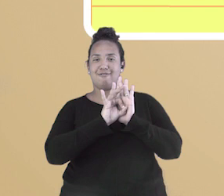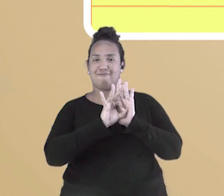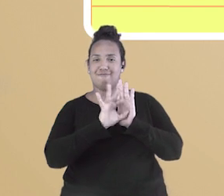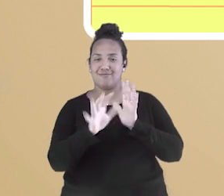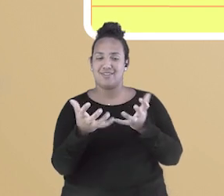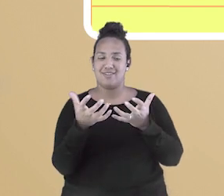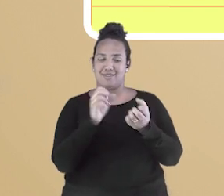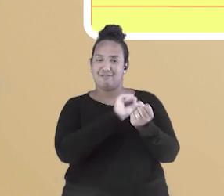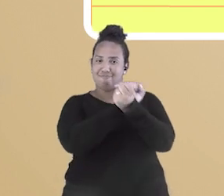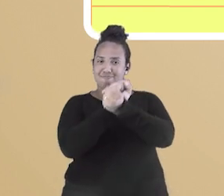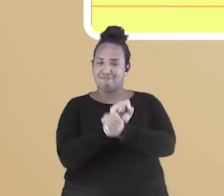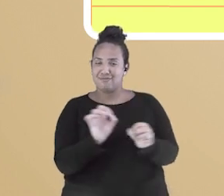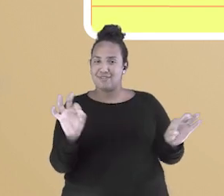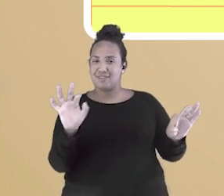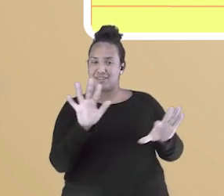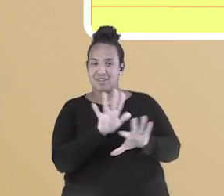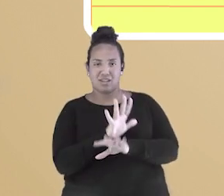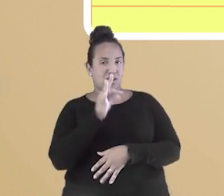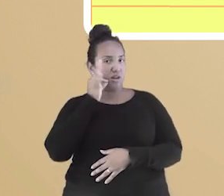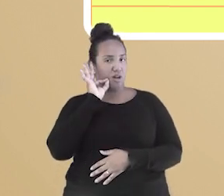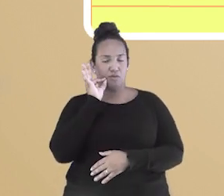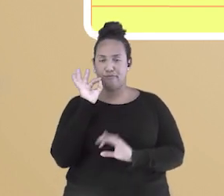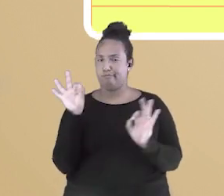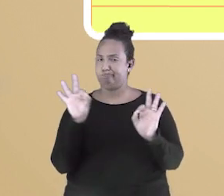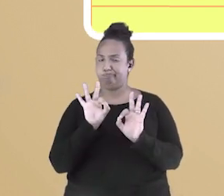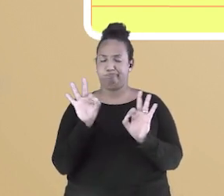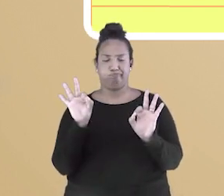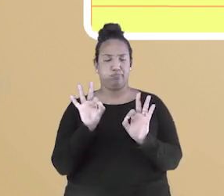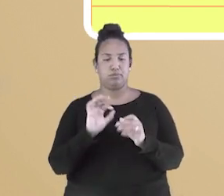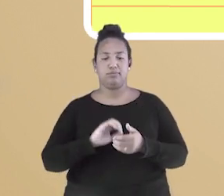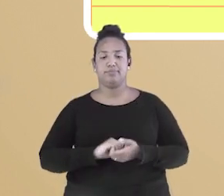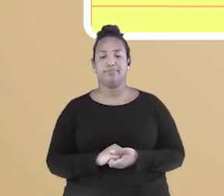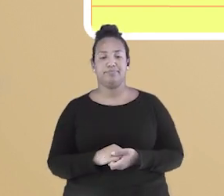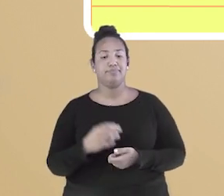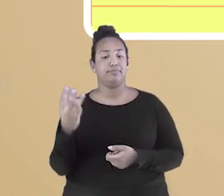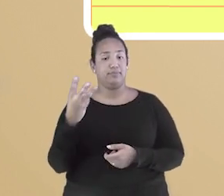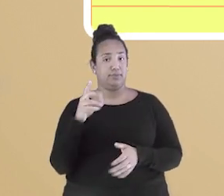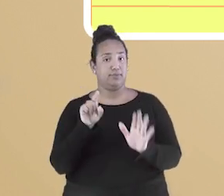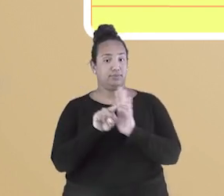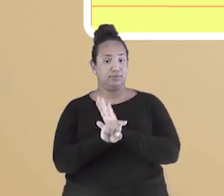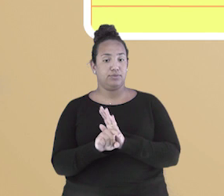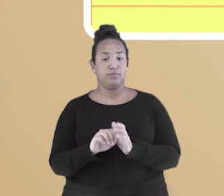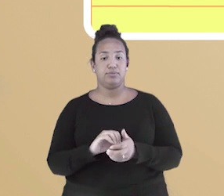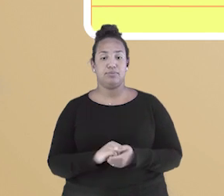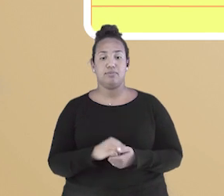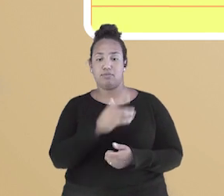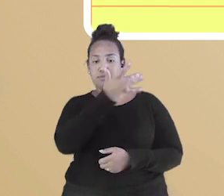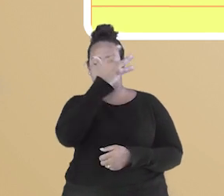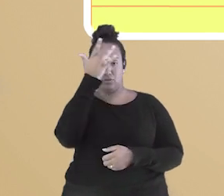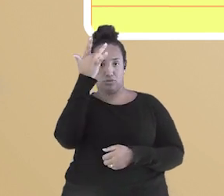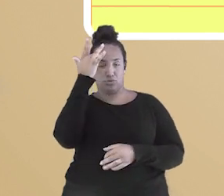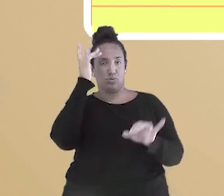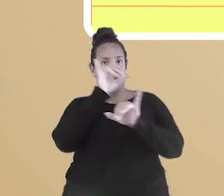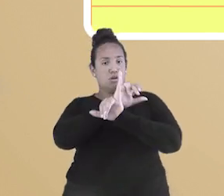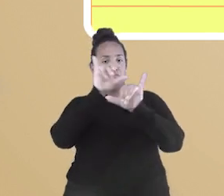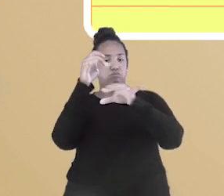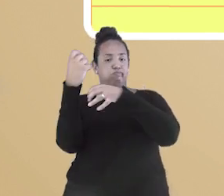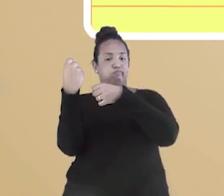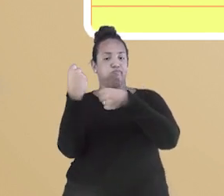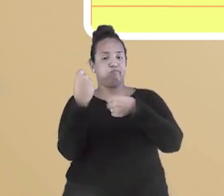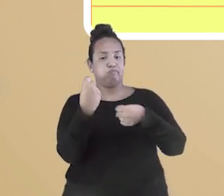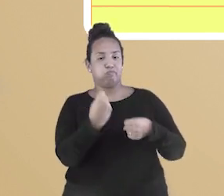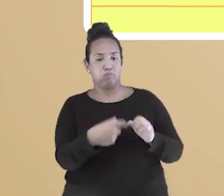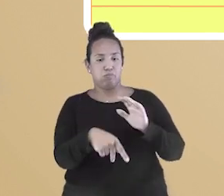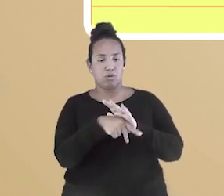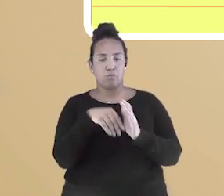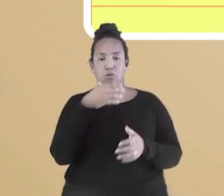escravidão. Nada de café por aqui. Três. Quem proclamou a república foi Joaquim José